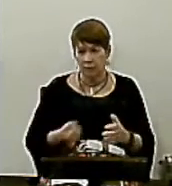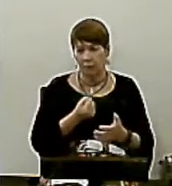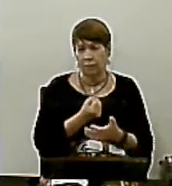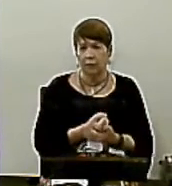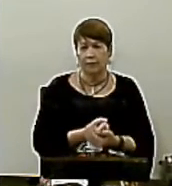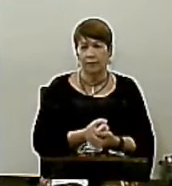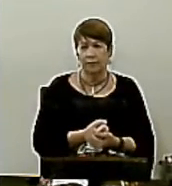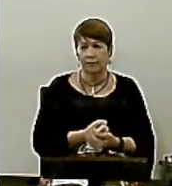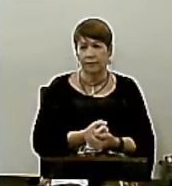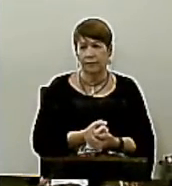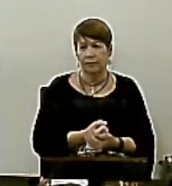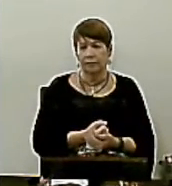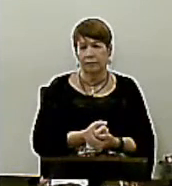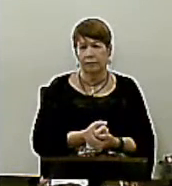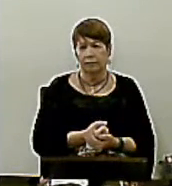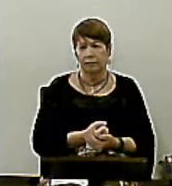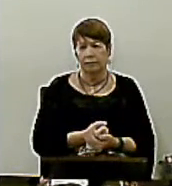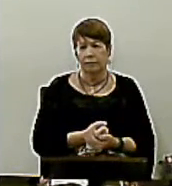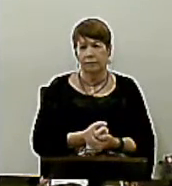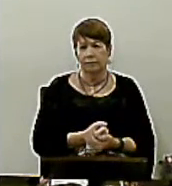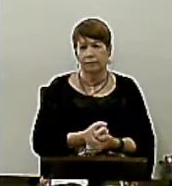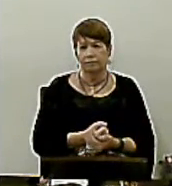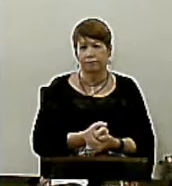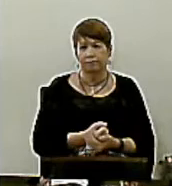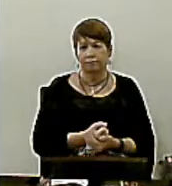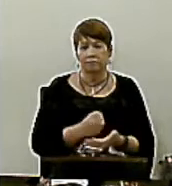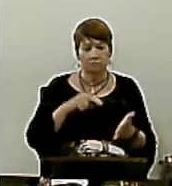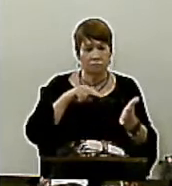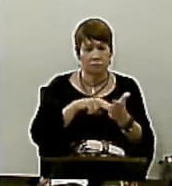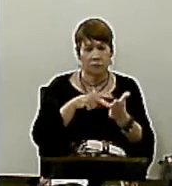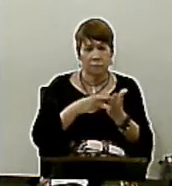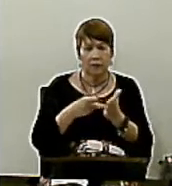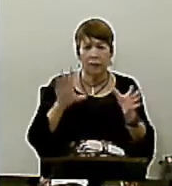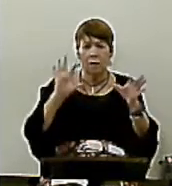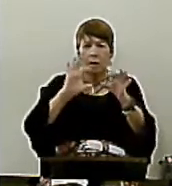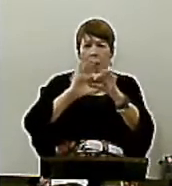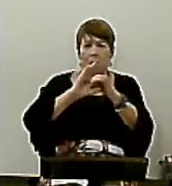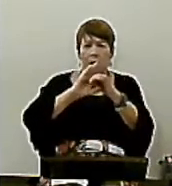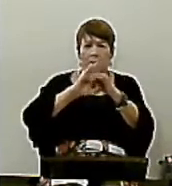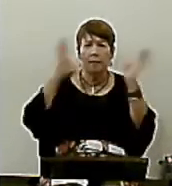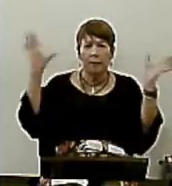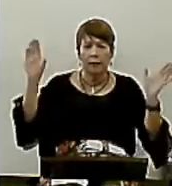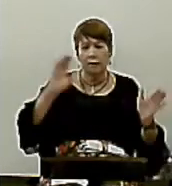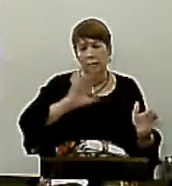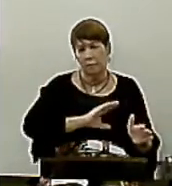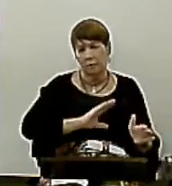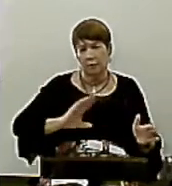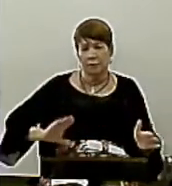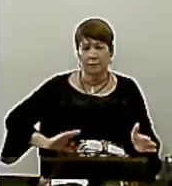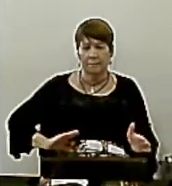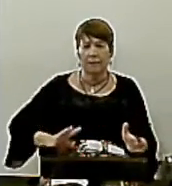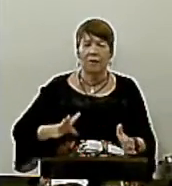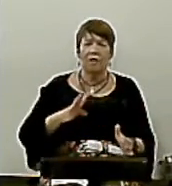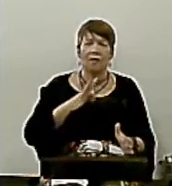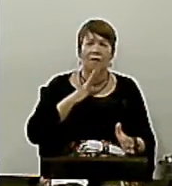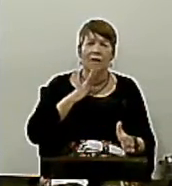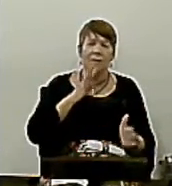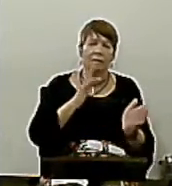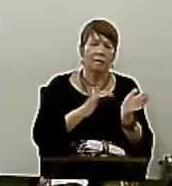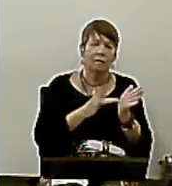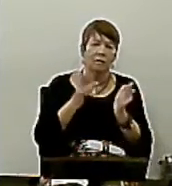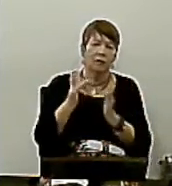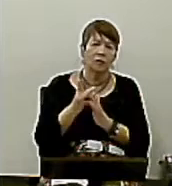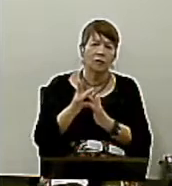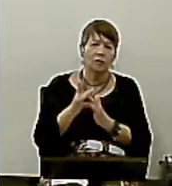Então ele diz Isso é a liberdade cristã Conhecer esse Deus Estar com ele